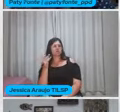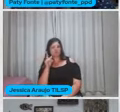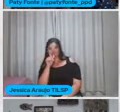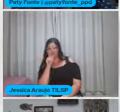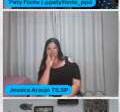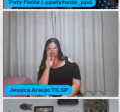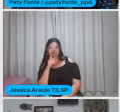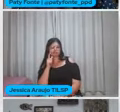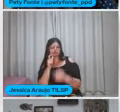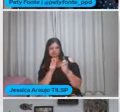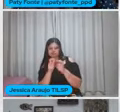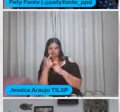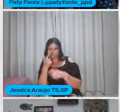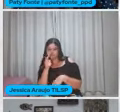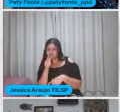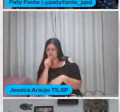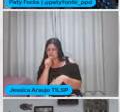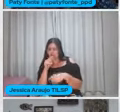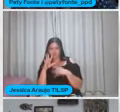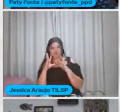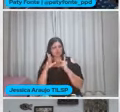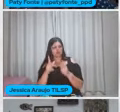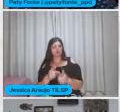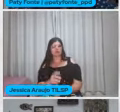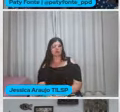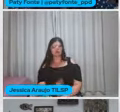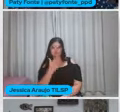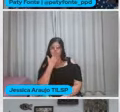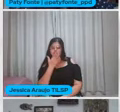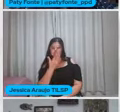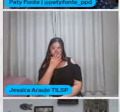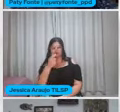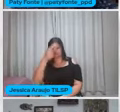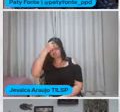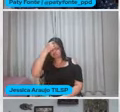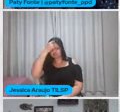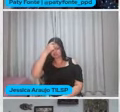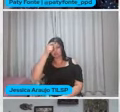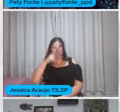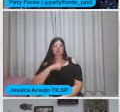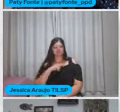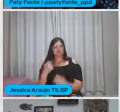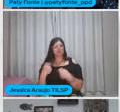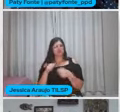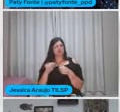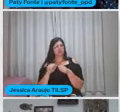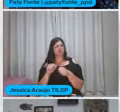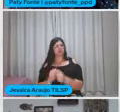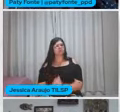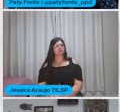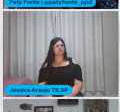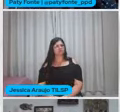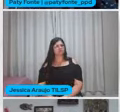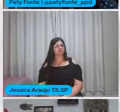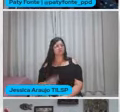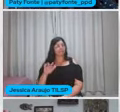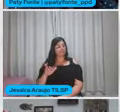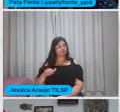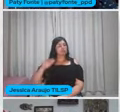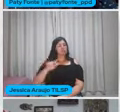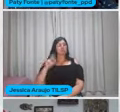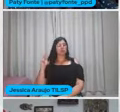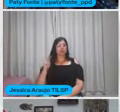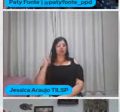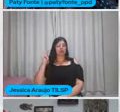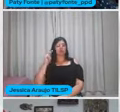sei que tem lugares Que não tem água potável Porque esse tipo De conscientização Também tem que ser feito Sabe? A gente crescer Dando valor Os